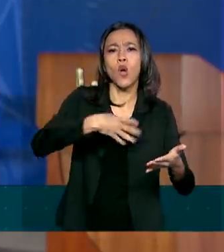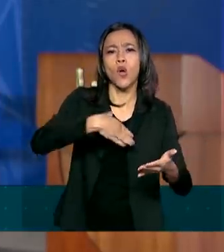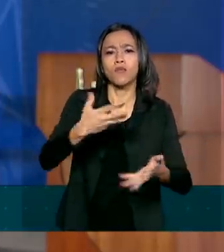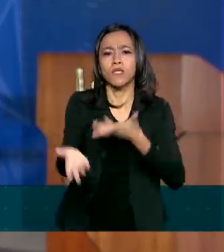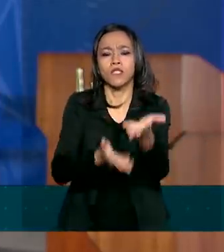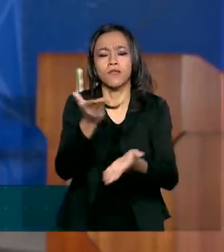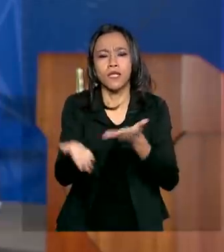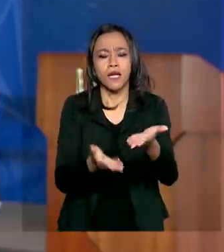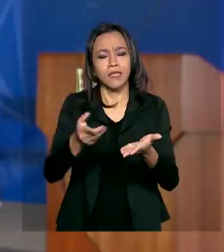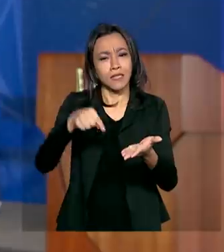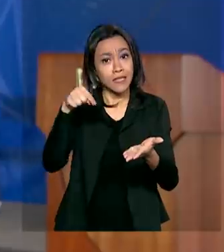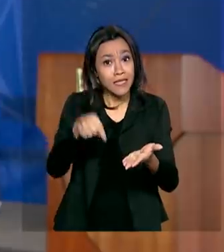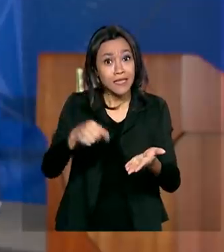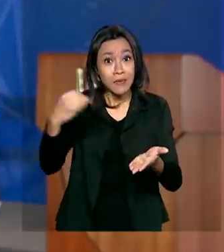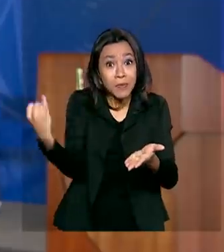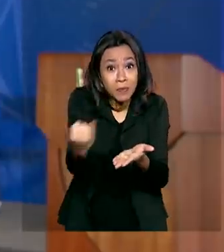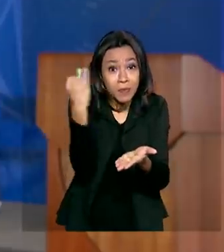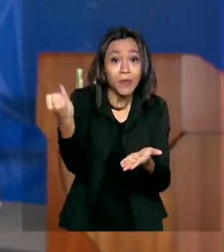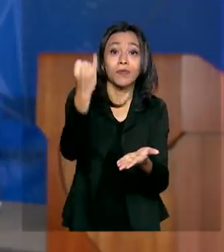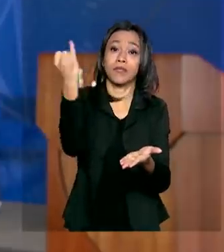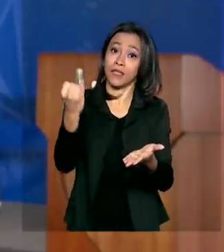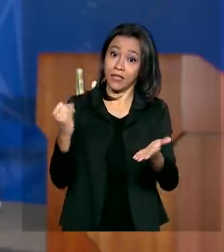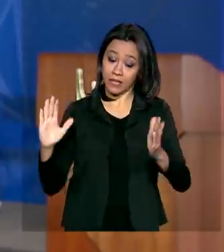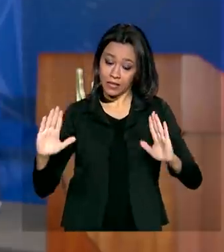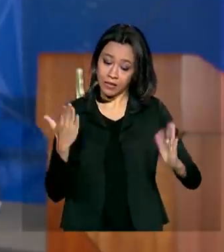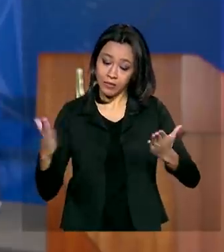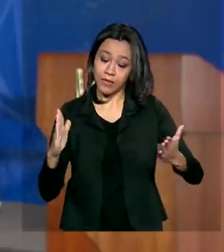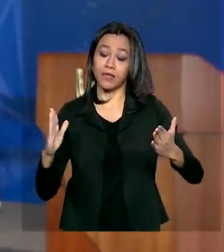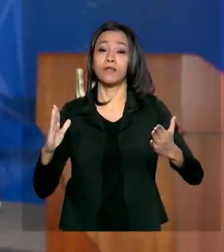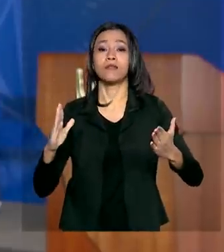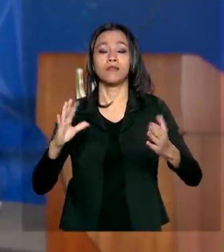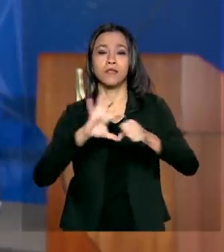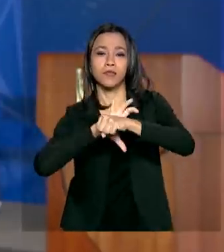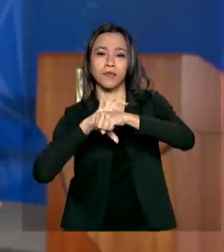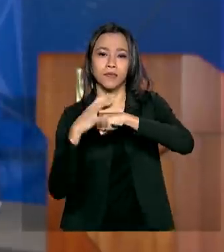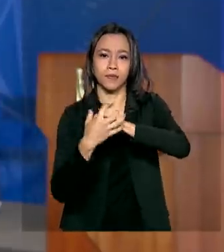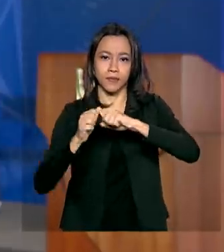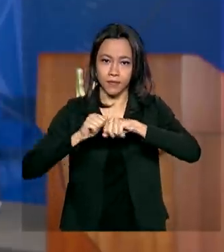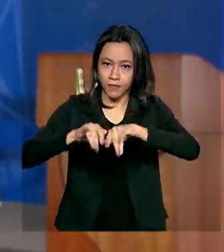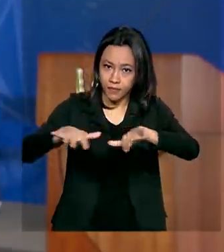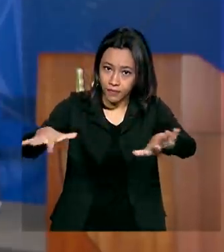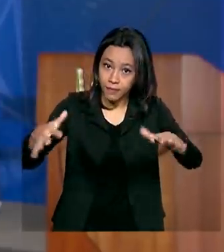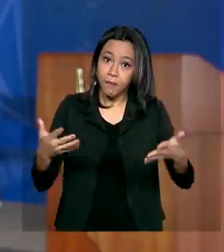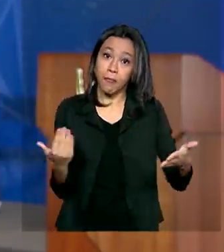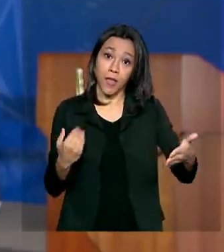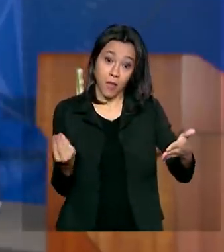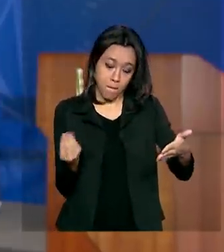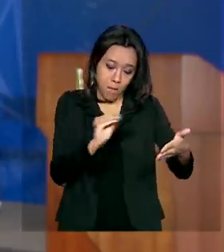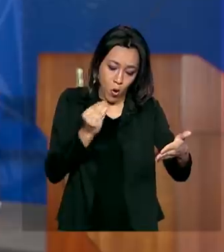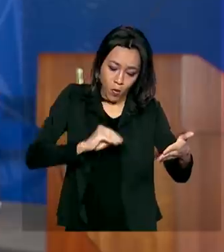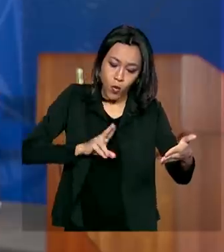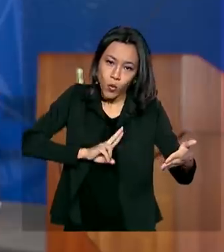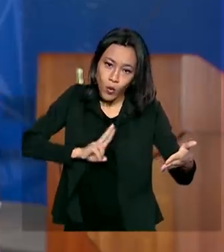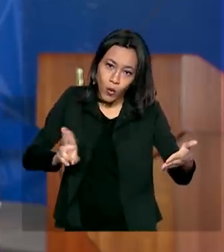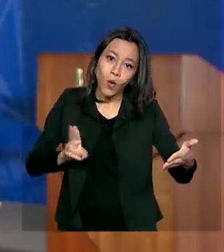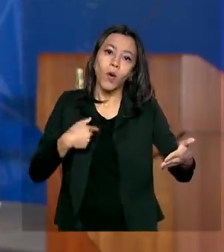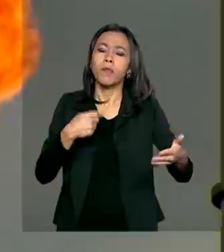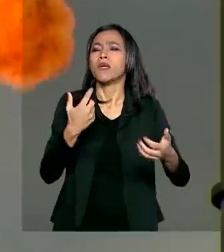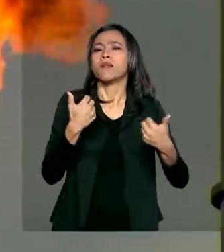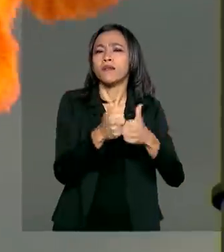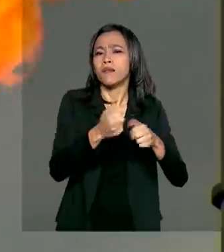os serviços considerados essenciais durante a pandemia do novo coronavírus. Entraram nessa lista a produção,